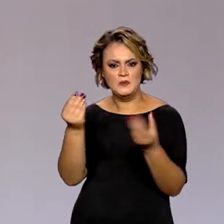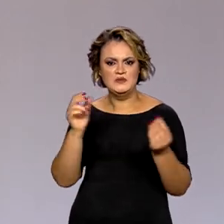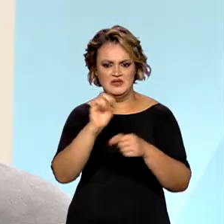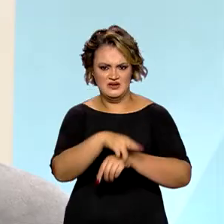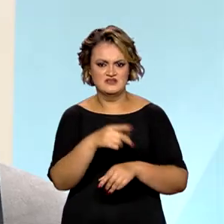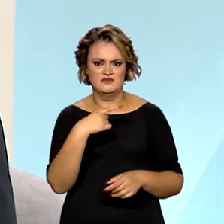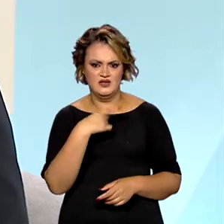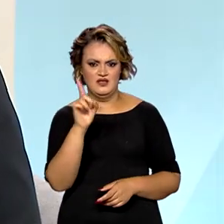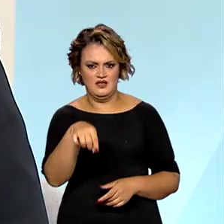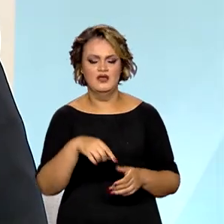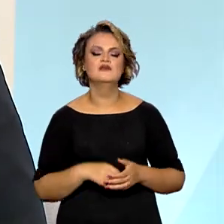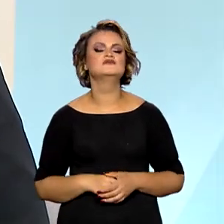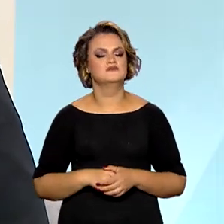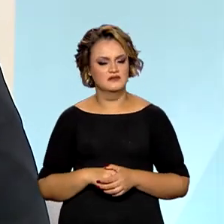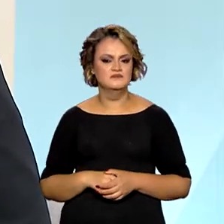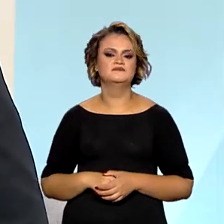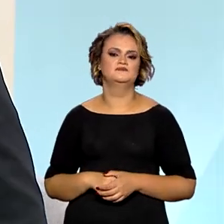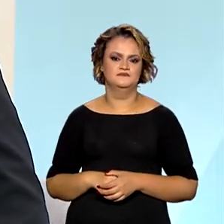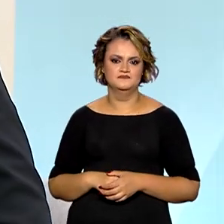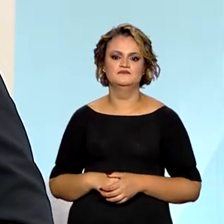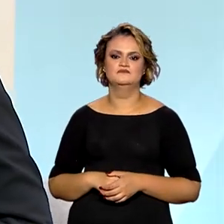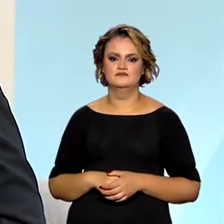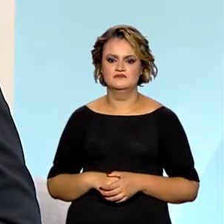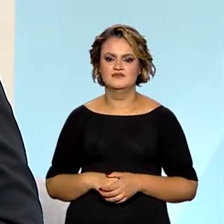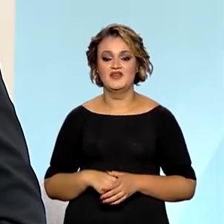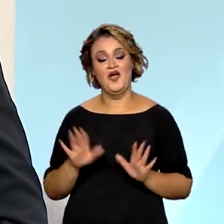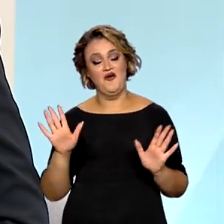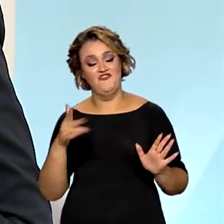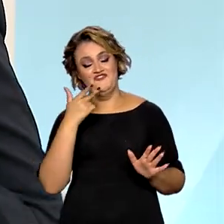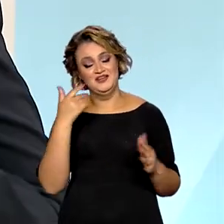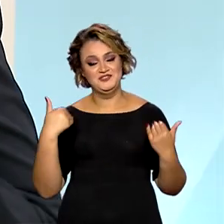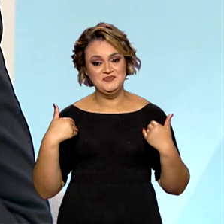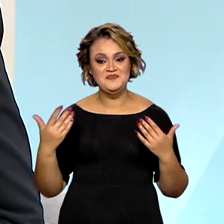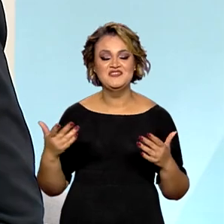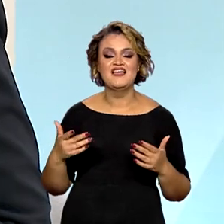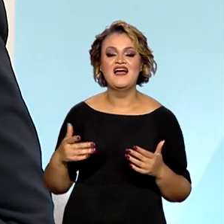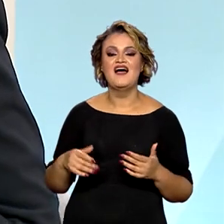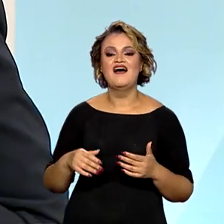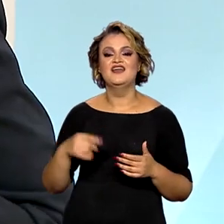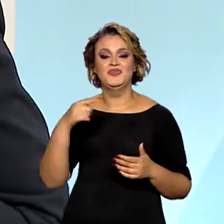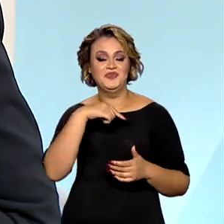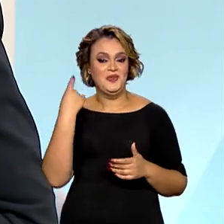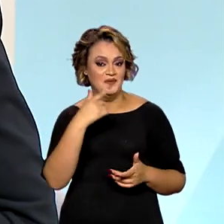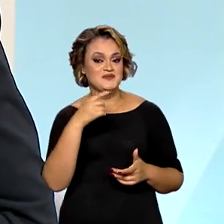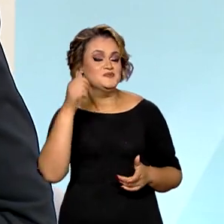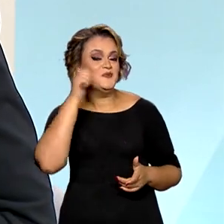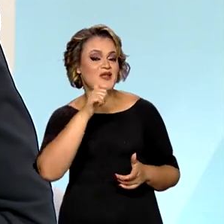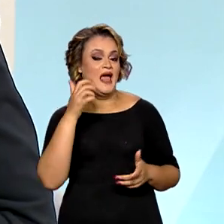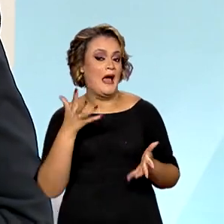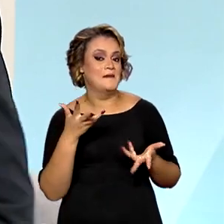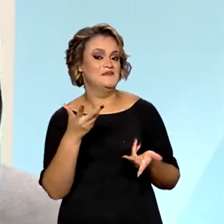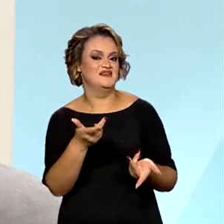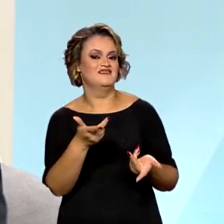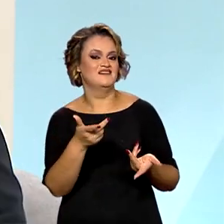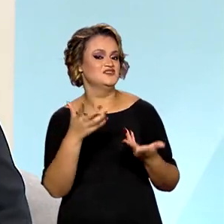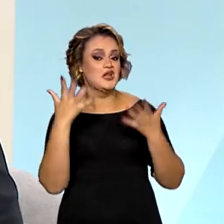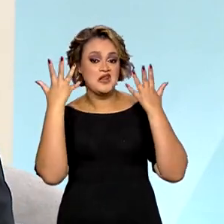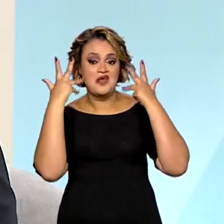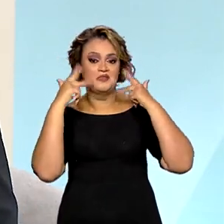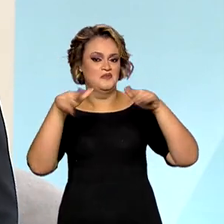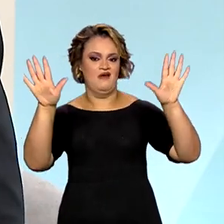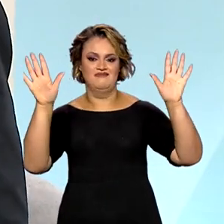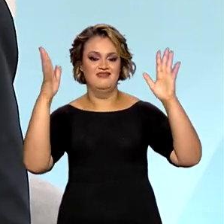país. Com certeza. E as mulheres, aí eu vou puxar a sardinha para nós, porque é uma habilidade nata.